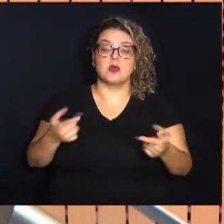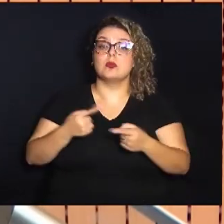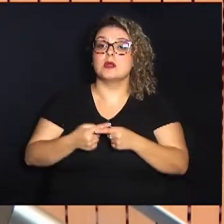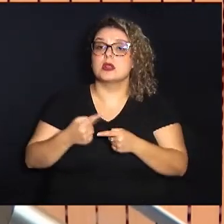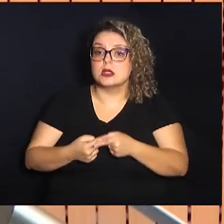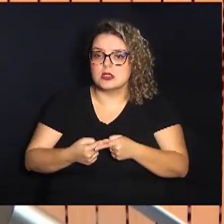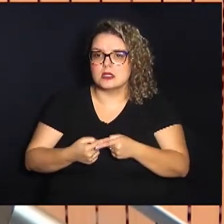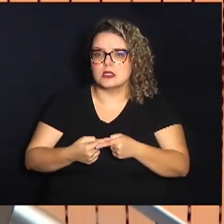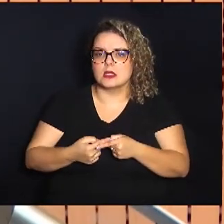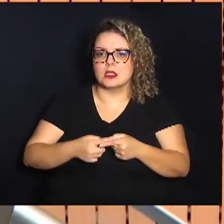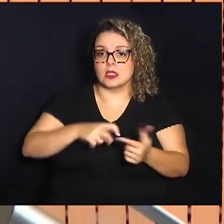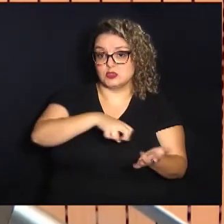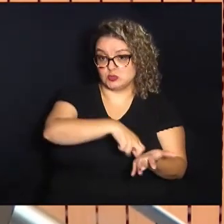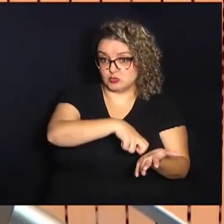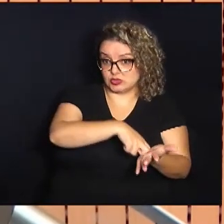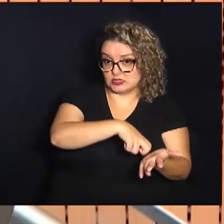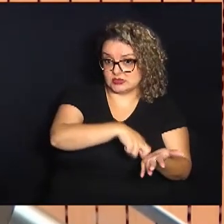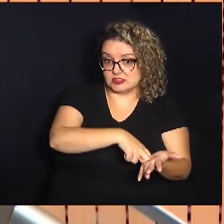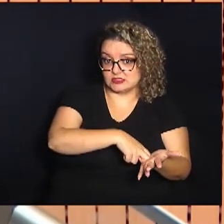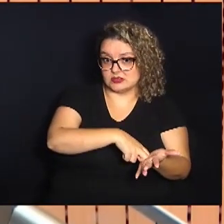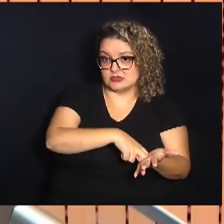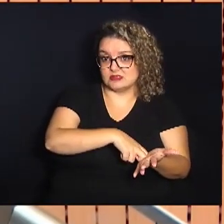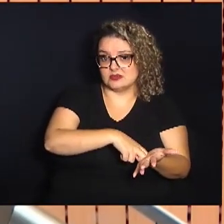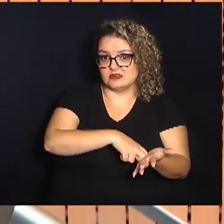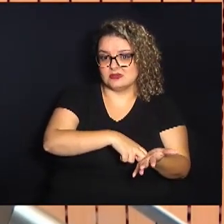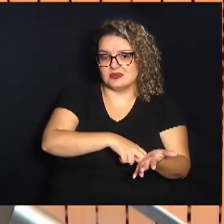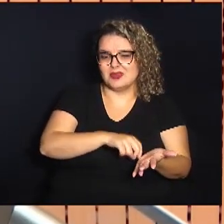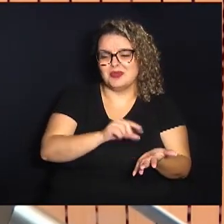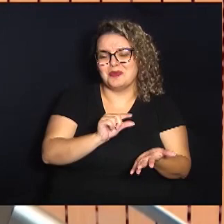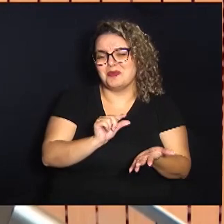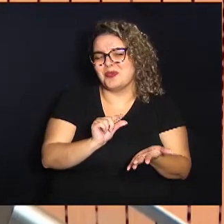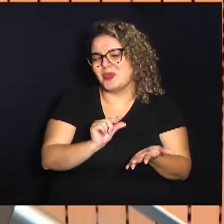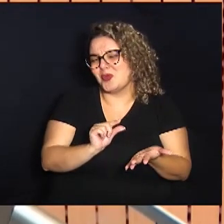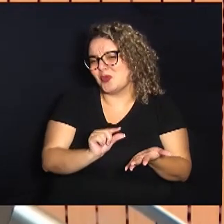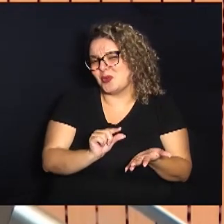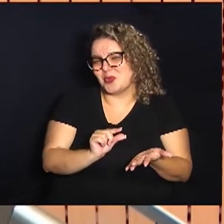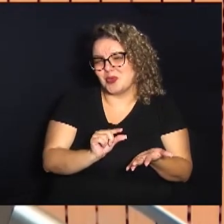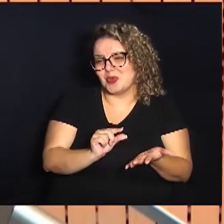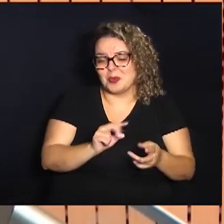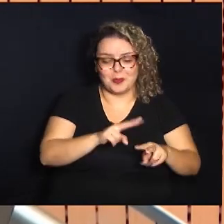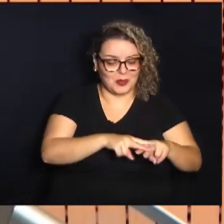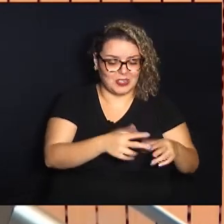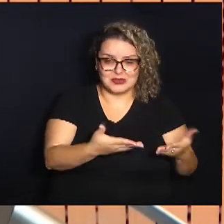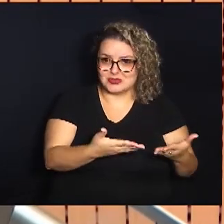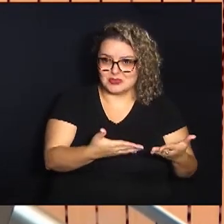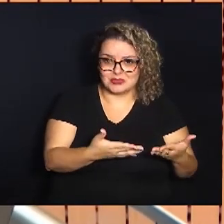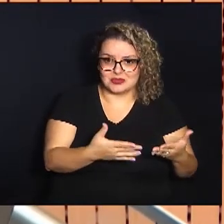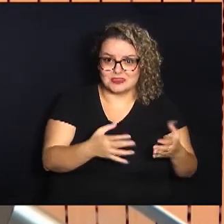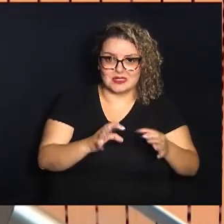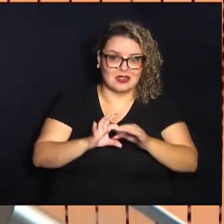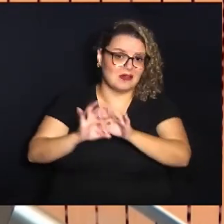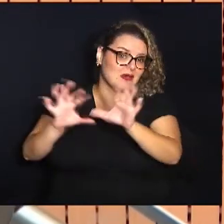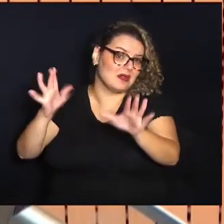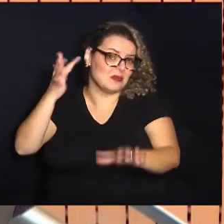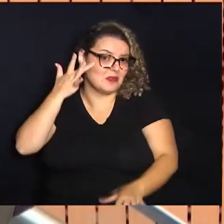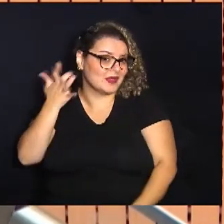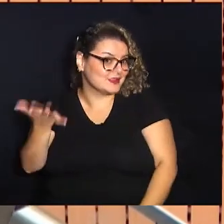porque as penas elas são ínfimas prende hoje solta amanhã